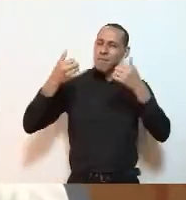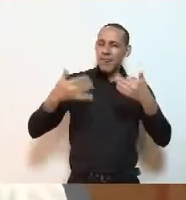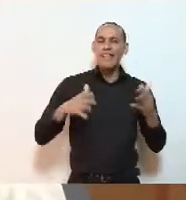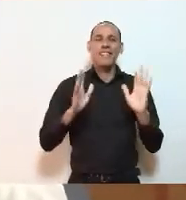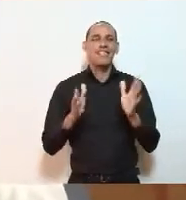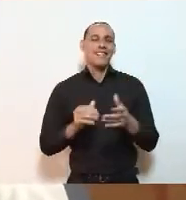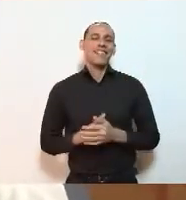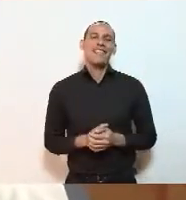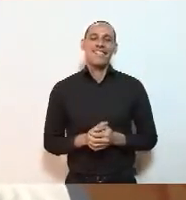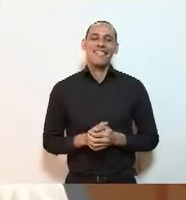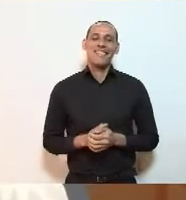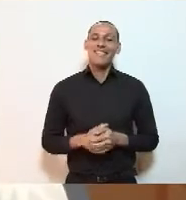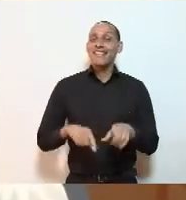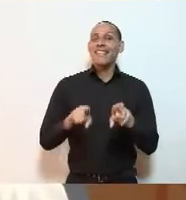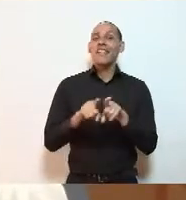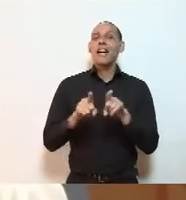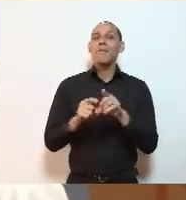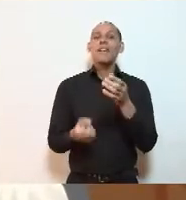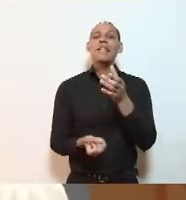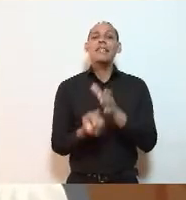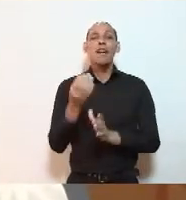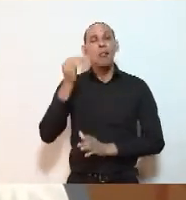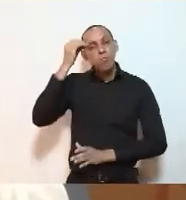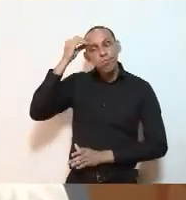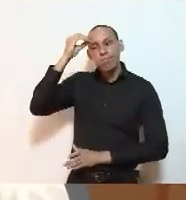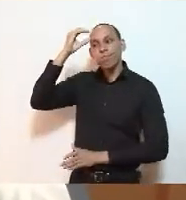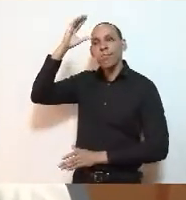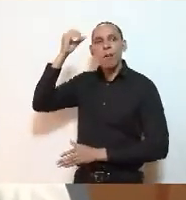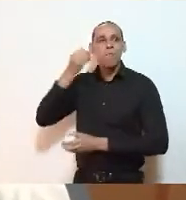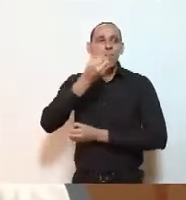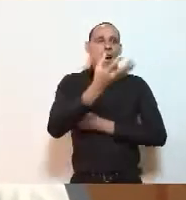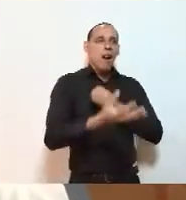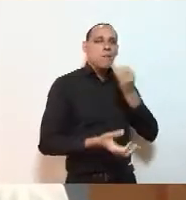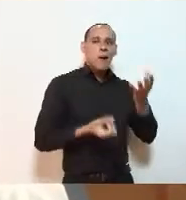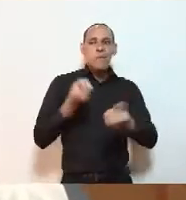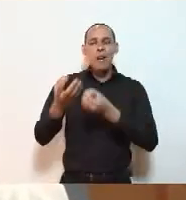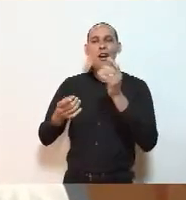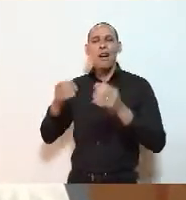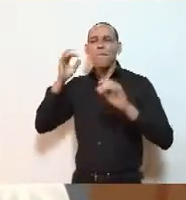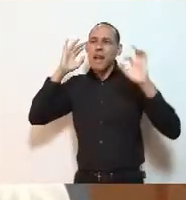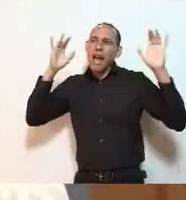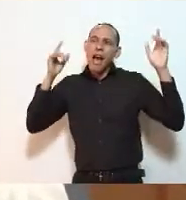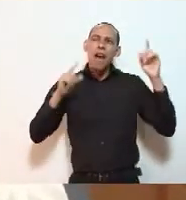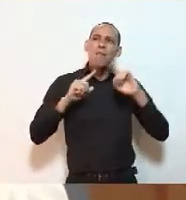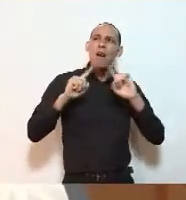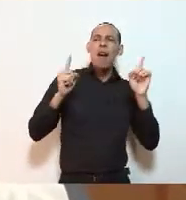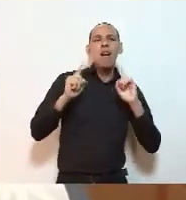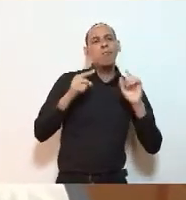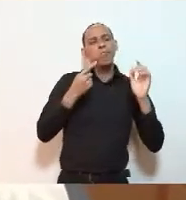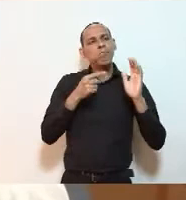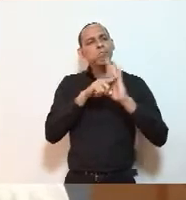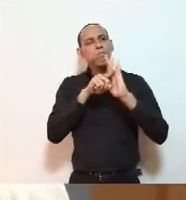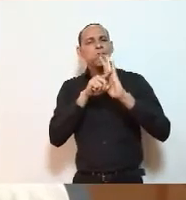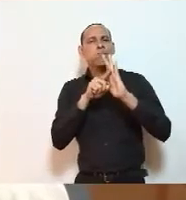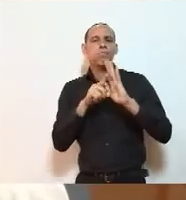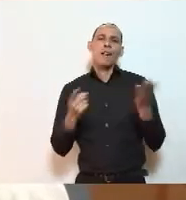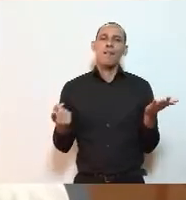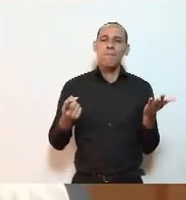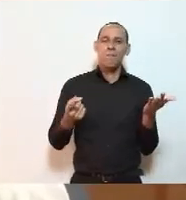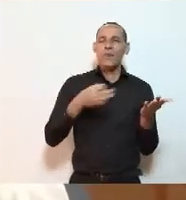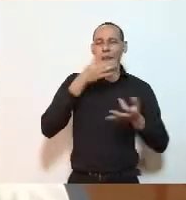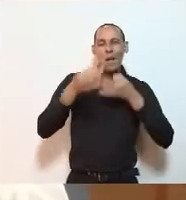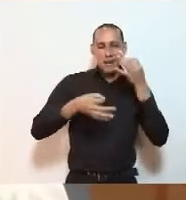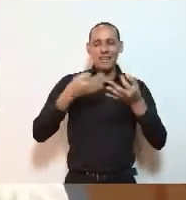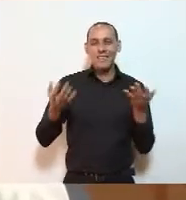referi, e na geração de conhecimentos, do pensamento crítico sobre essa situação sanitária,